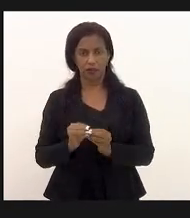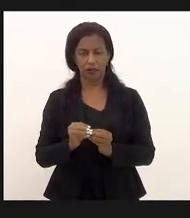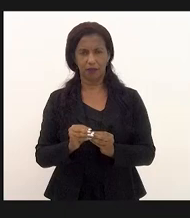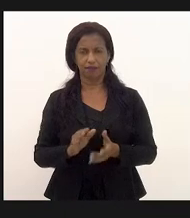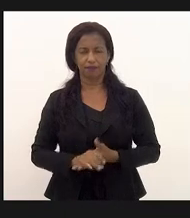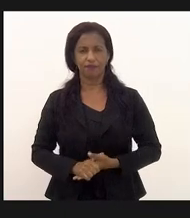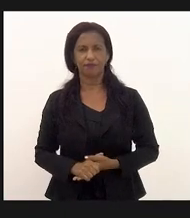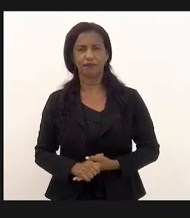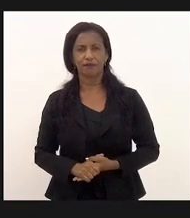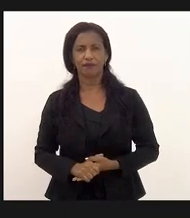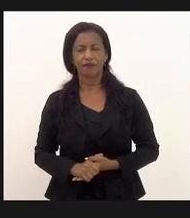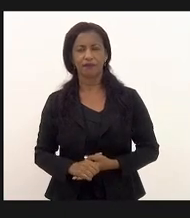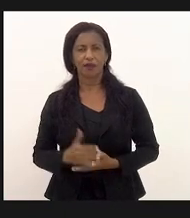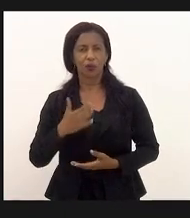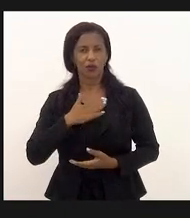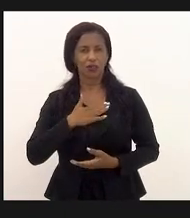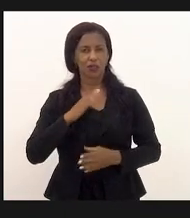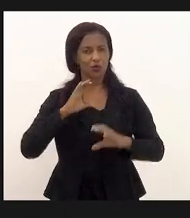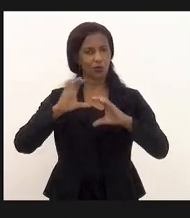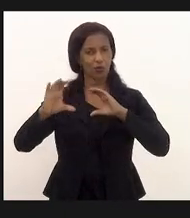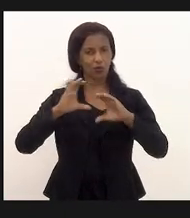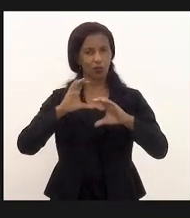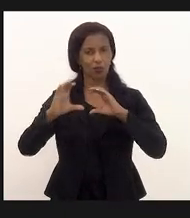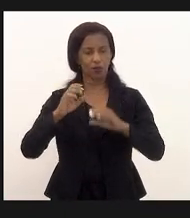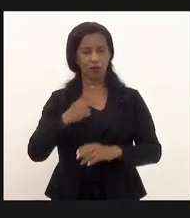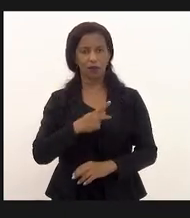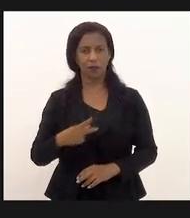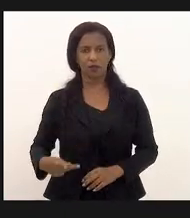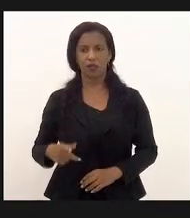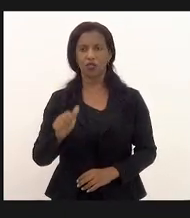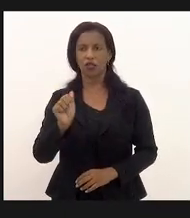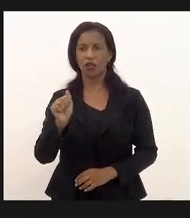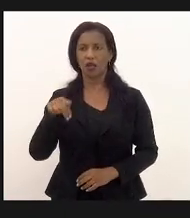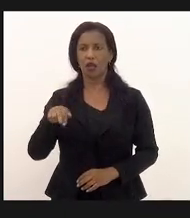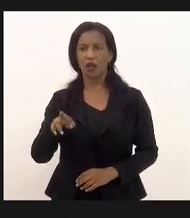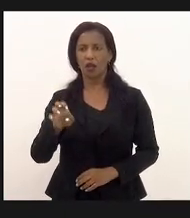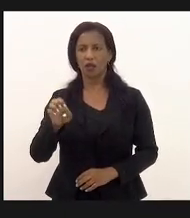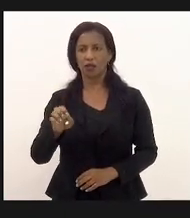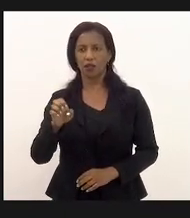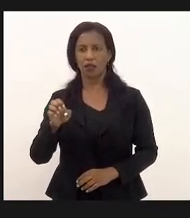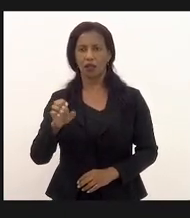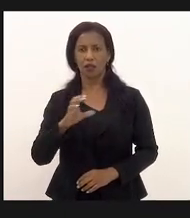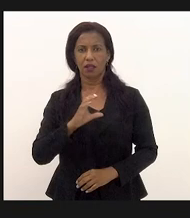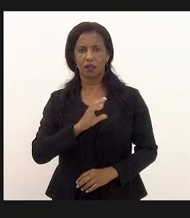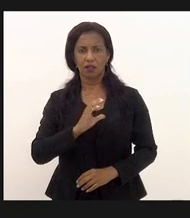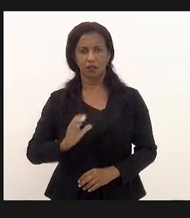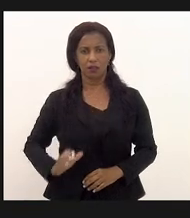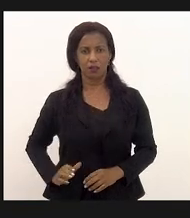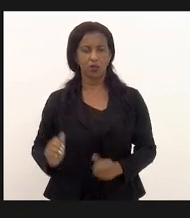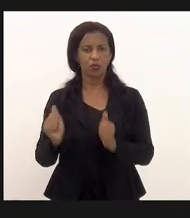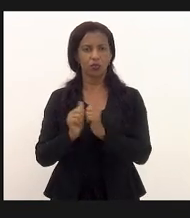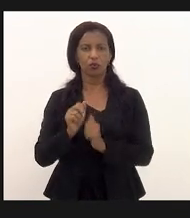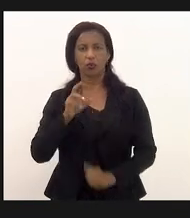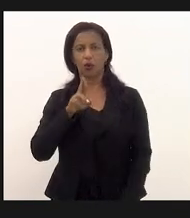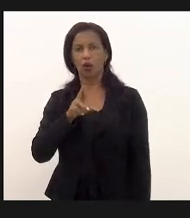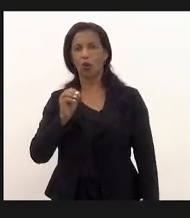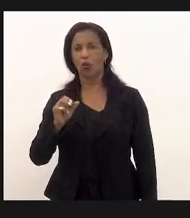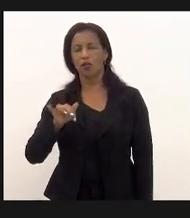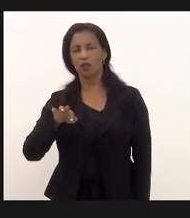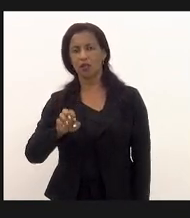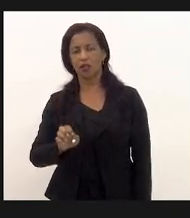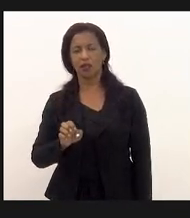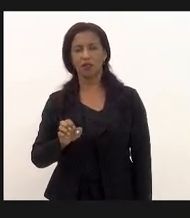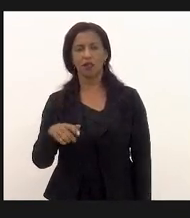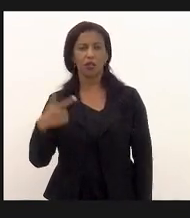eu gostaria de comunicar o presidente André Siliano que é autor da lei junto com a deputada Rosane Félix se eu não me engano